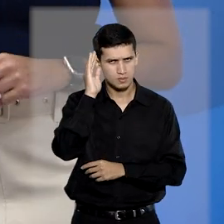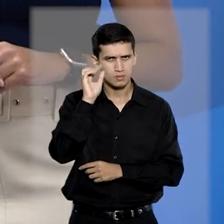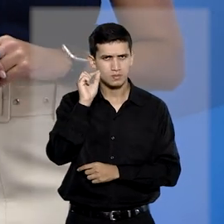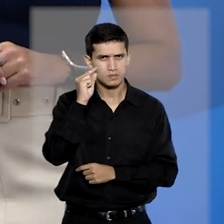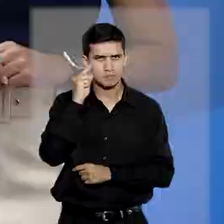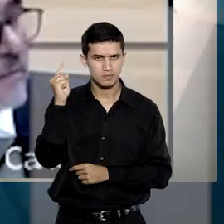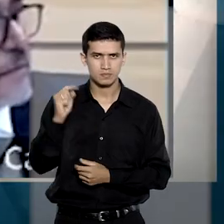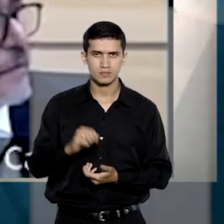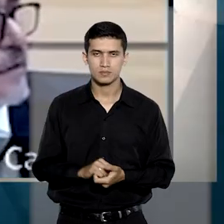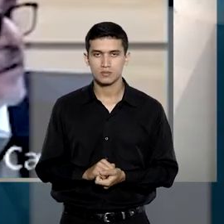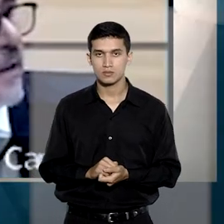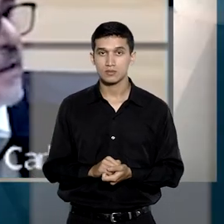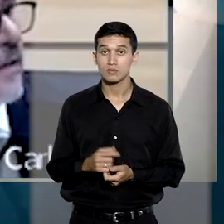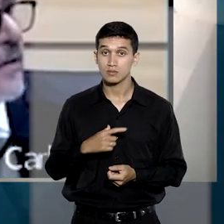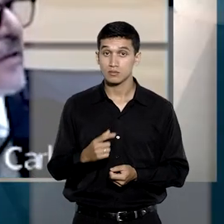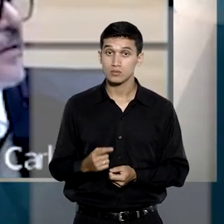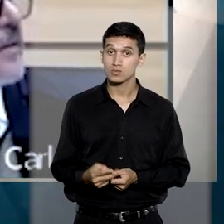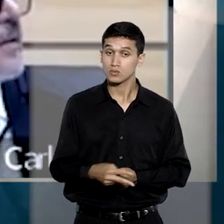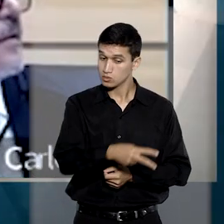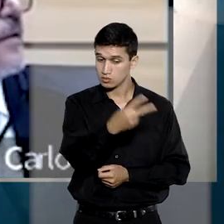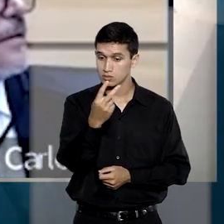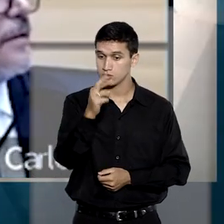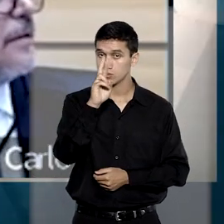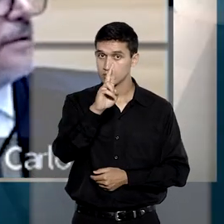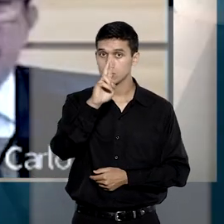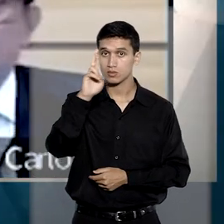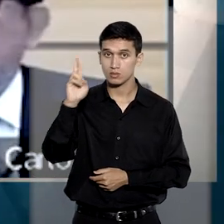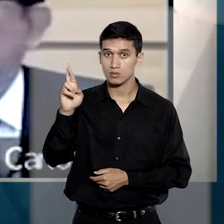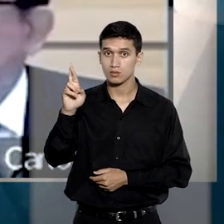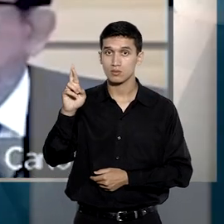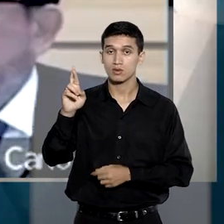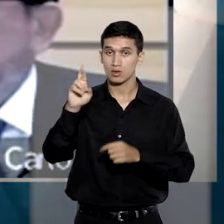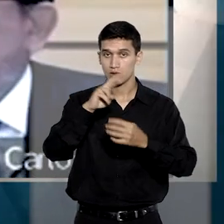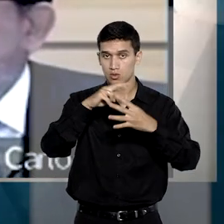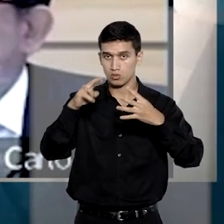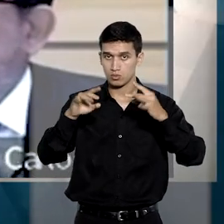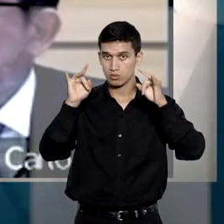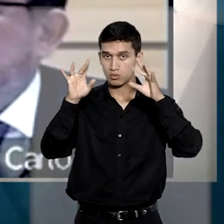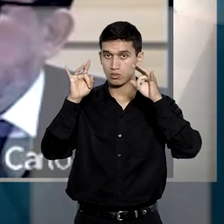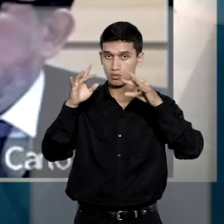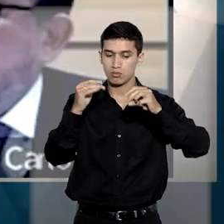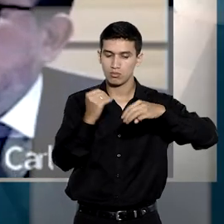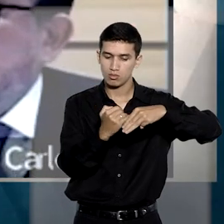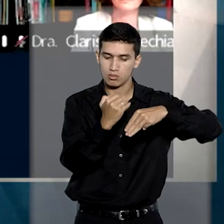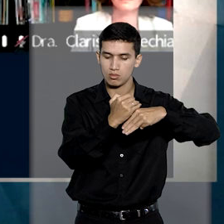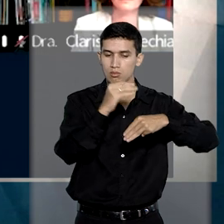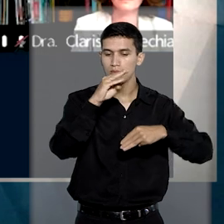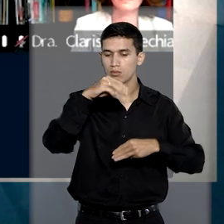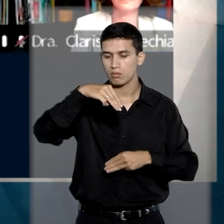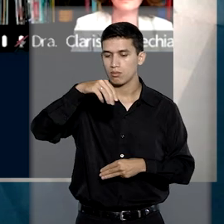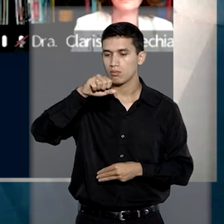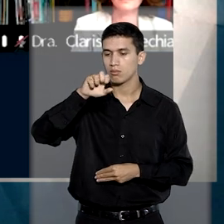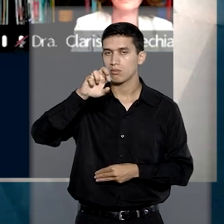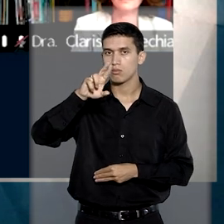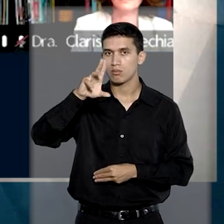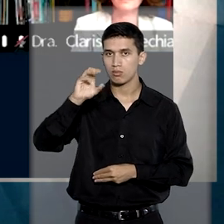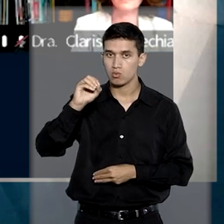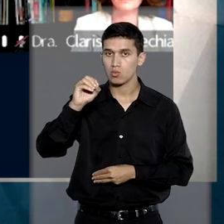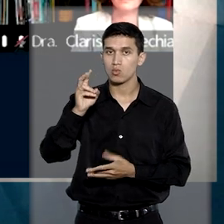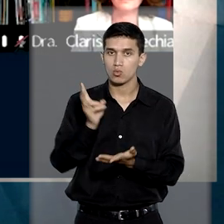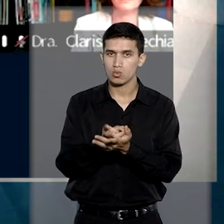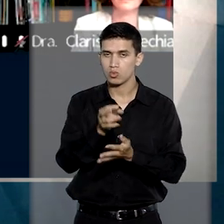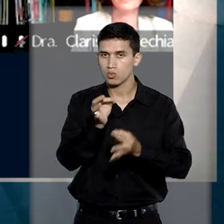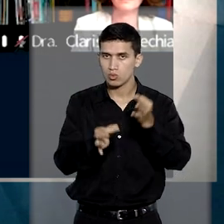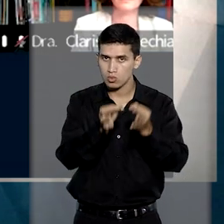Entenda. Foram afetados dois recursos especiais de relatoria do ministro Marco Butzi para que proceda ao julgamento